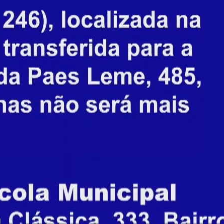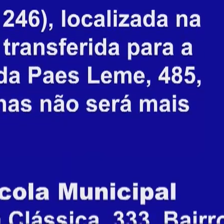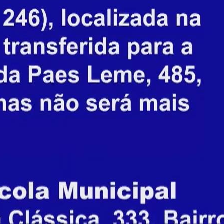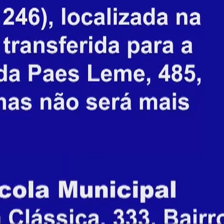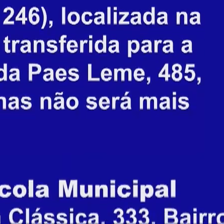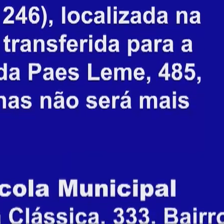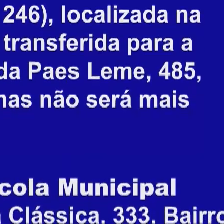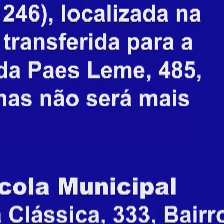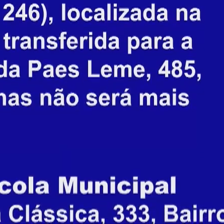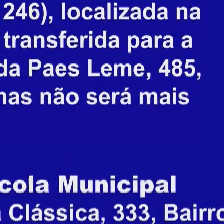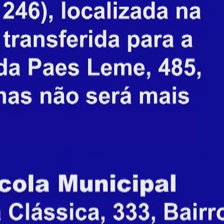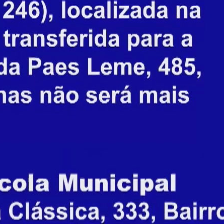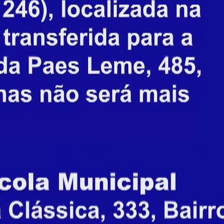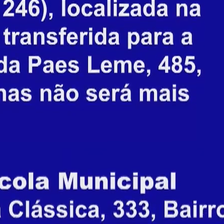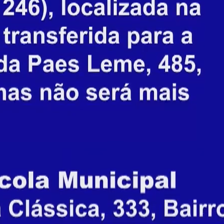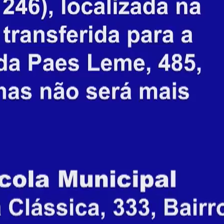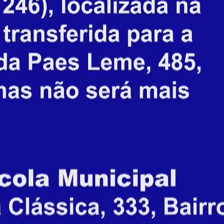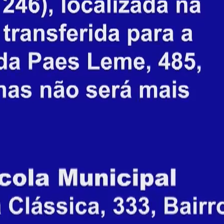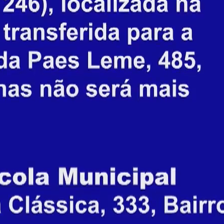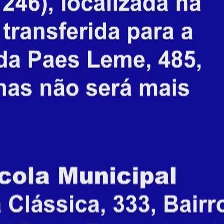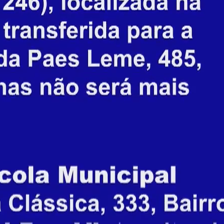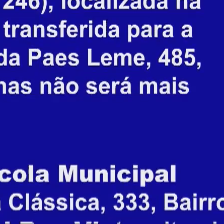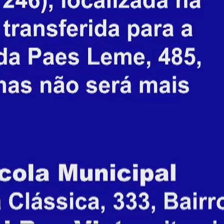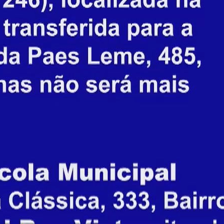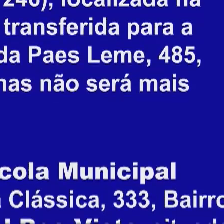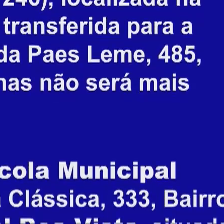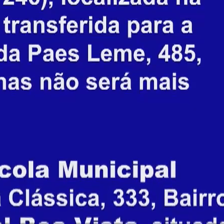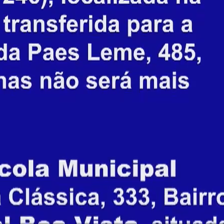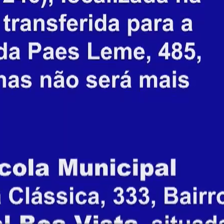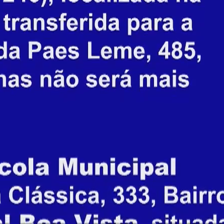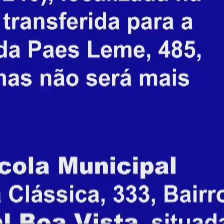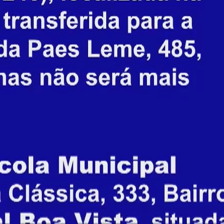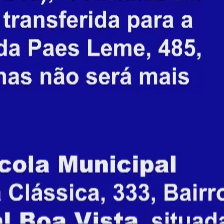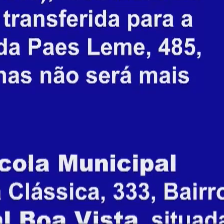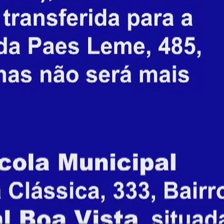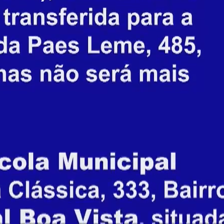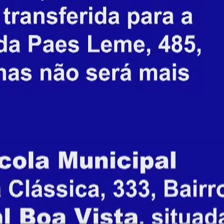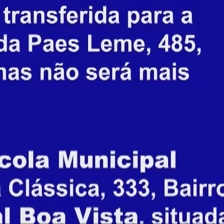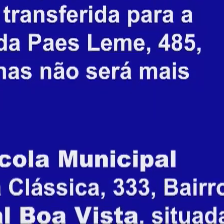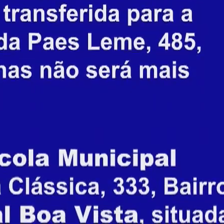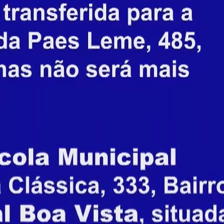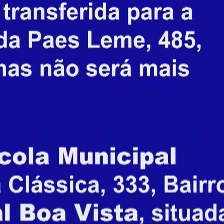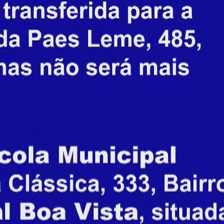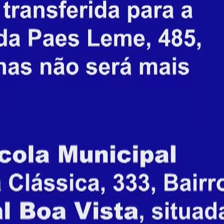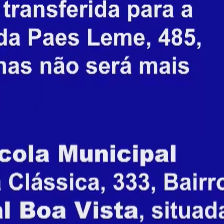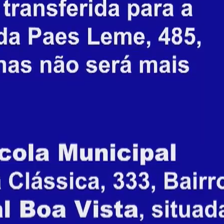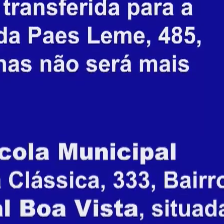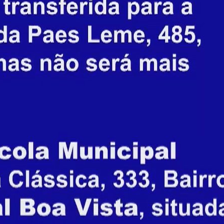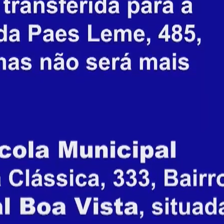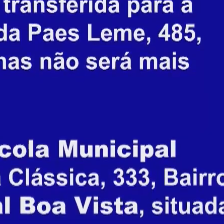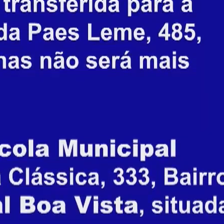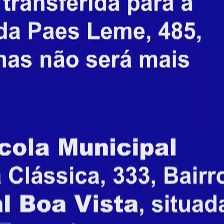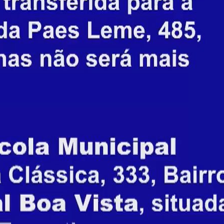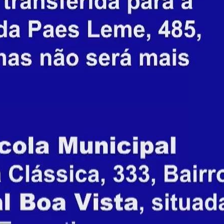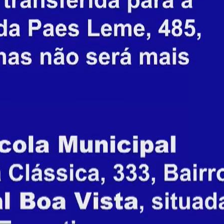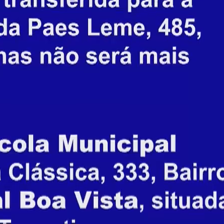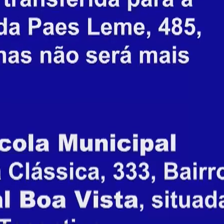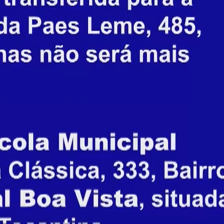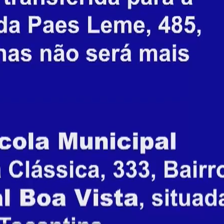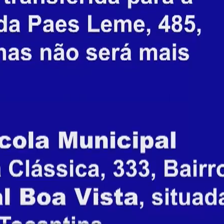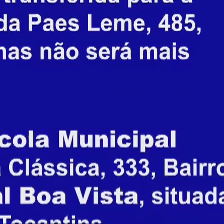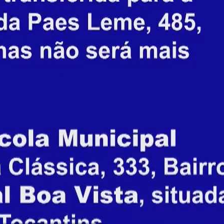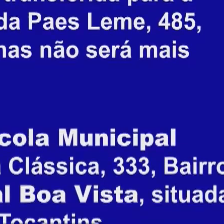Fatra, Ensino Superior, situada na Avenida Paes Leme, 485, bairro Osvaldo Rezende,